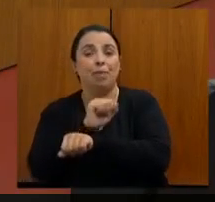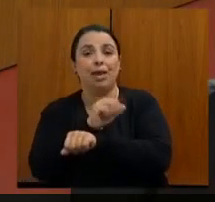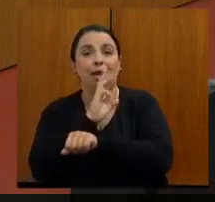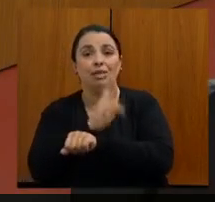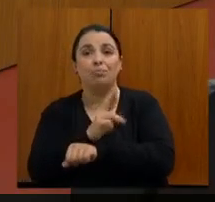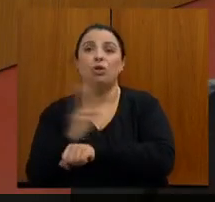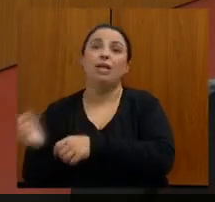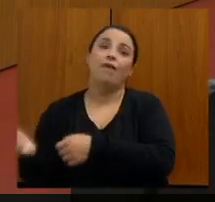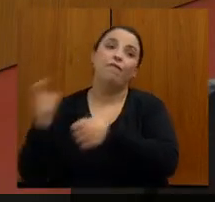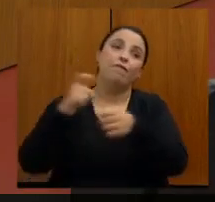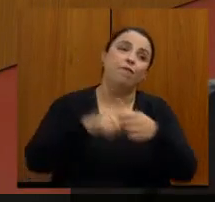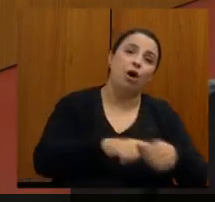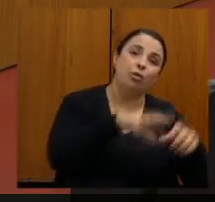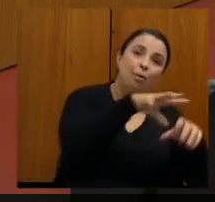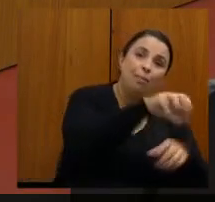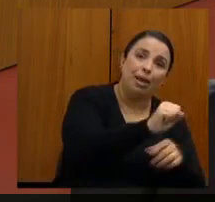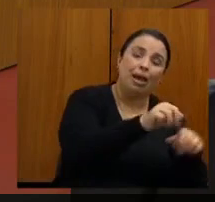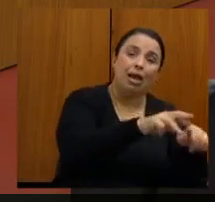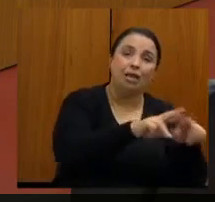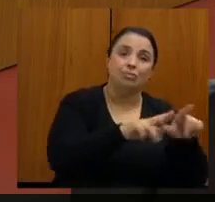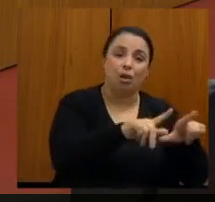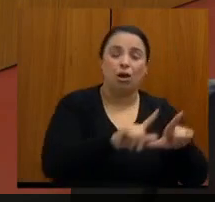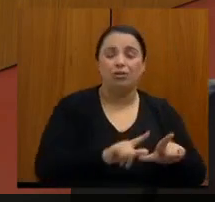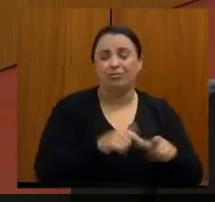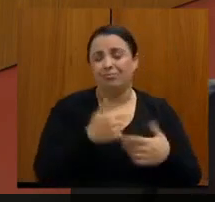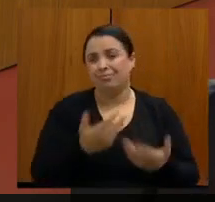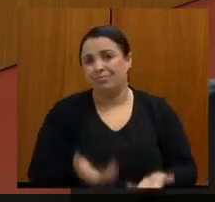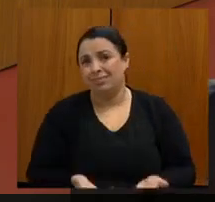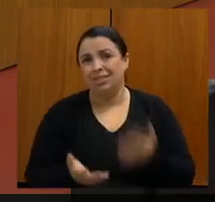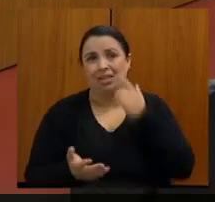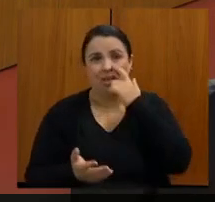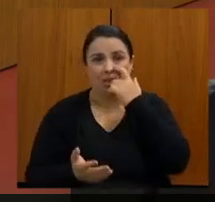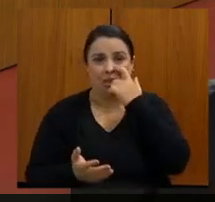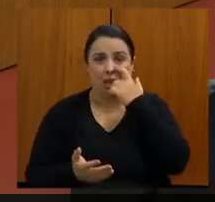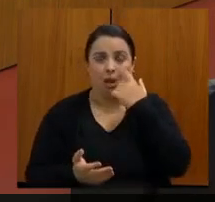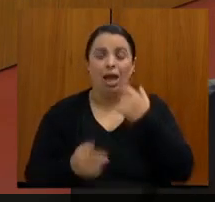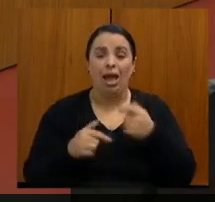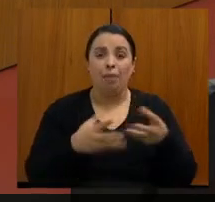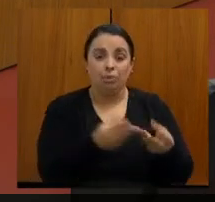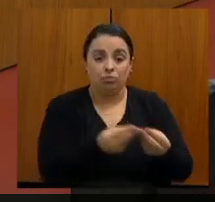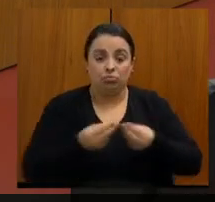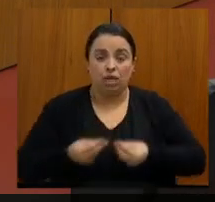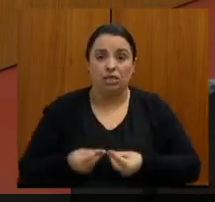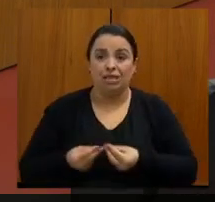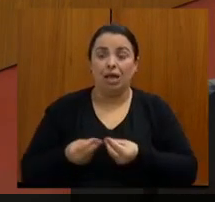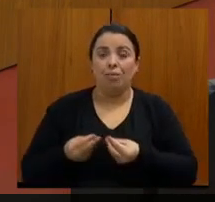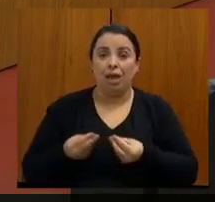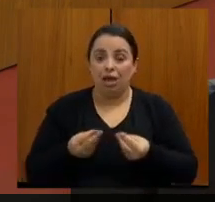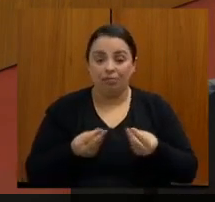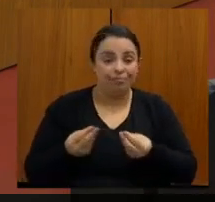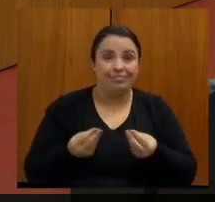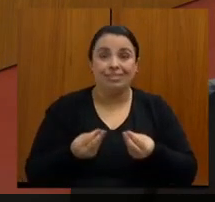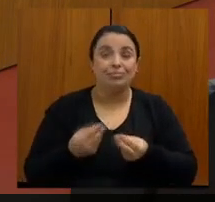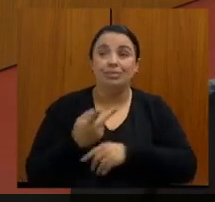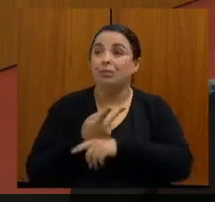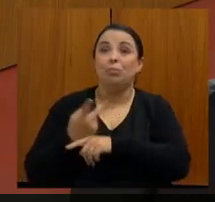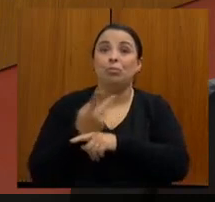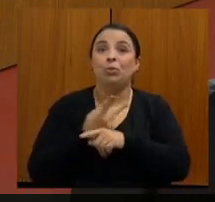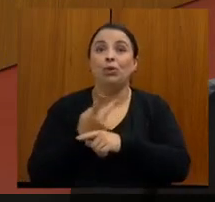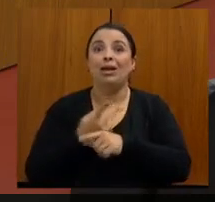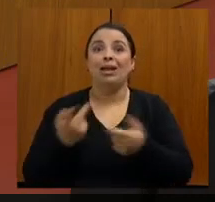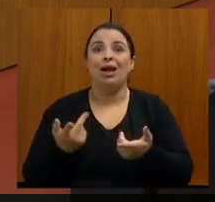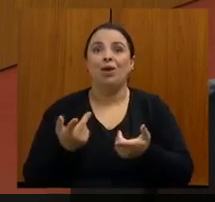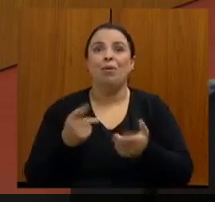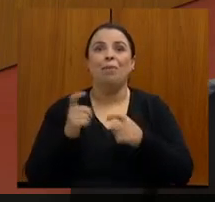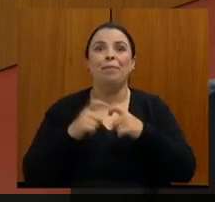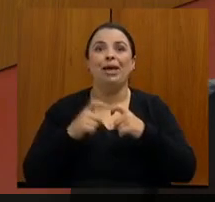E fora que ainda o paciente fica com a mamografia e tem que buscar um especialista, que certamente também não tem um mastologista na cidade. Aí tem